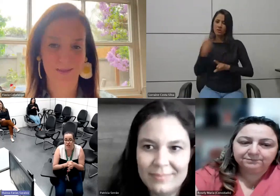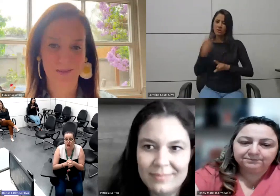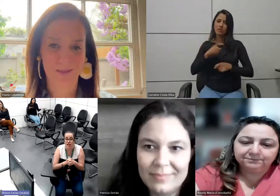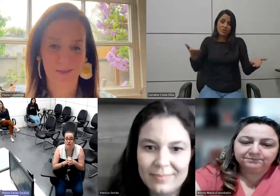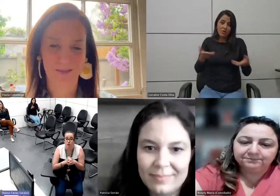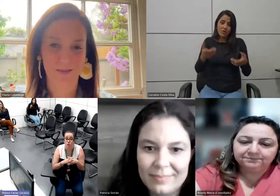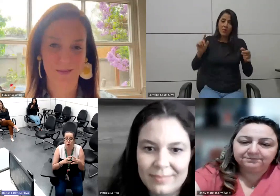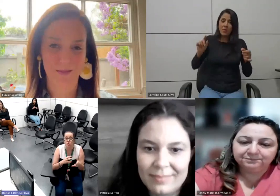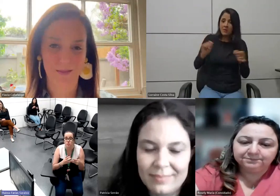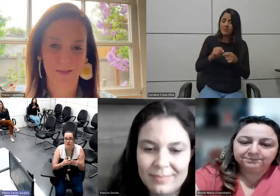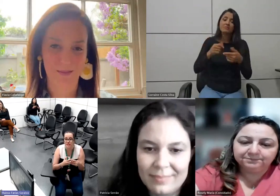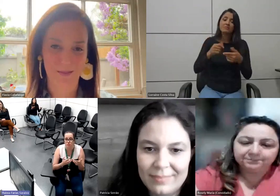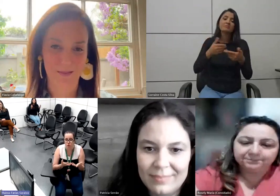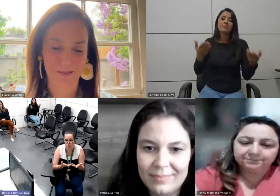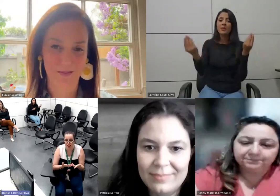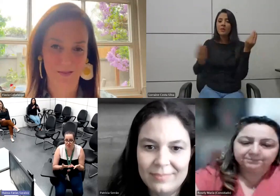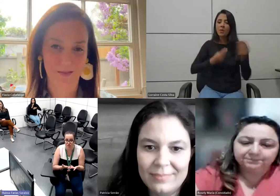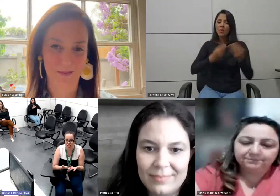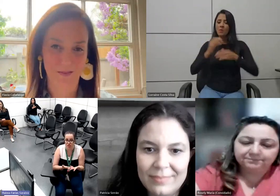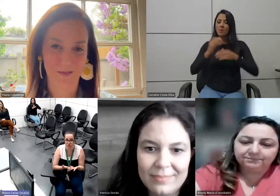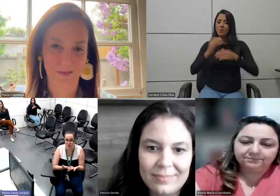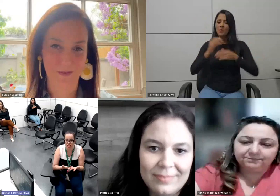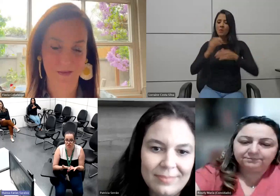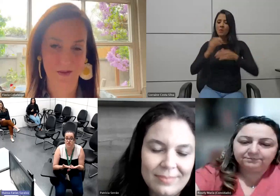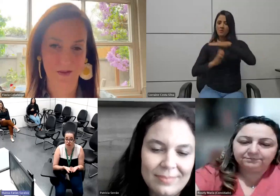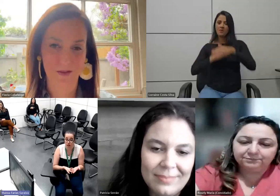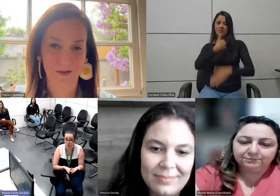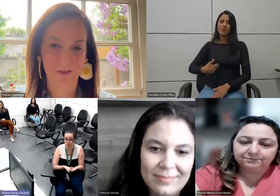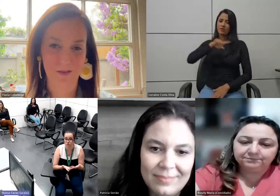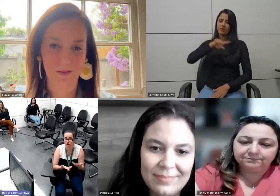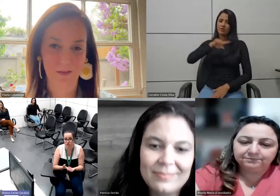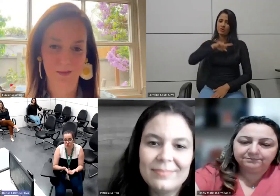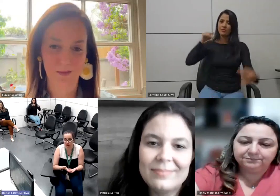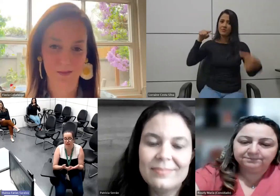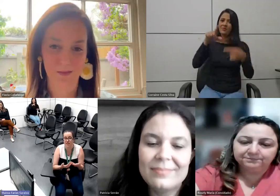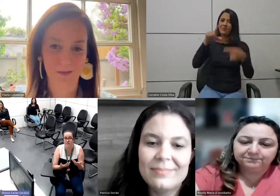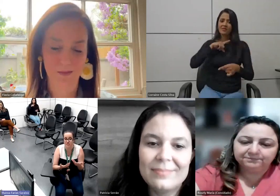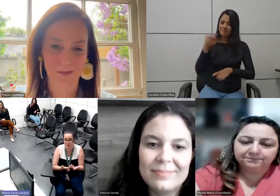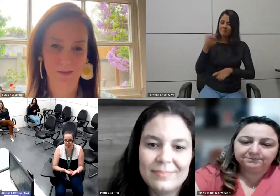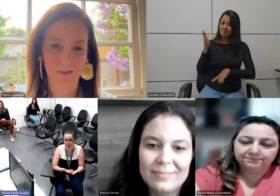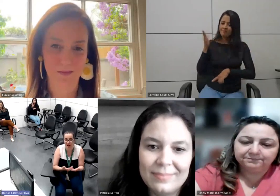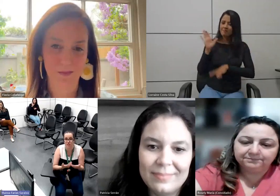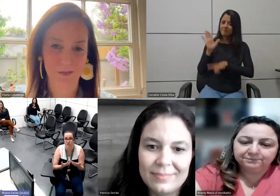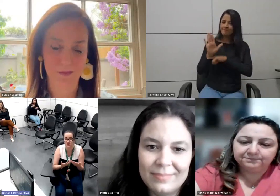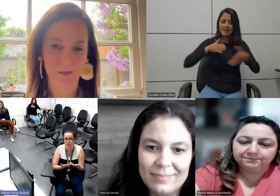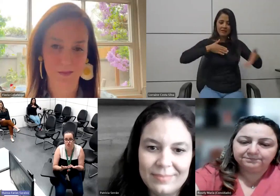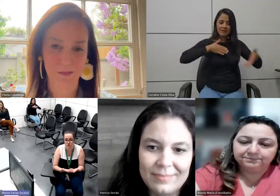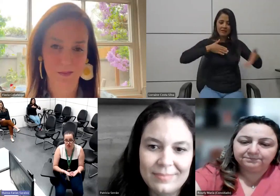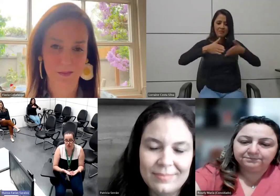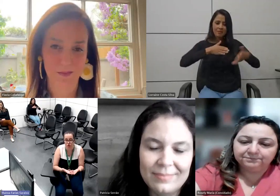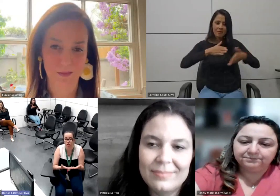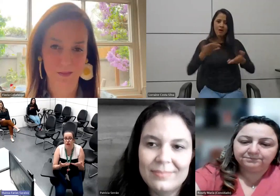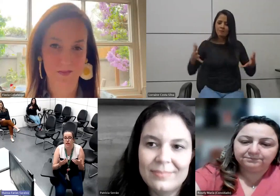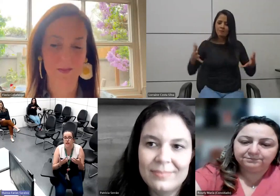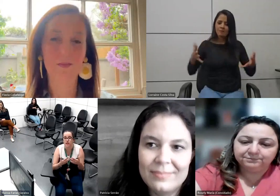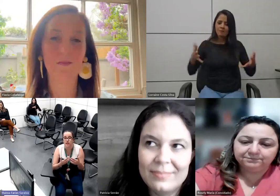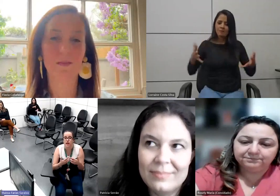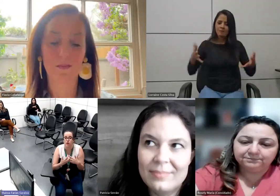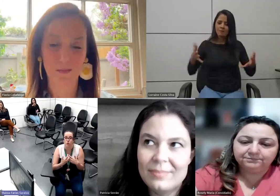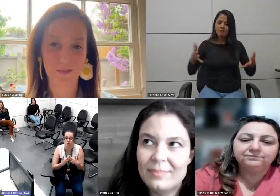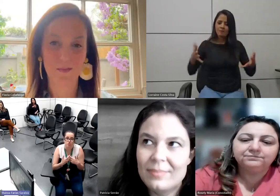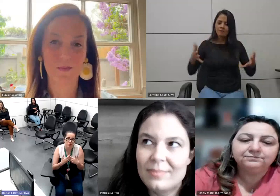agora né então como empresa pública a gente tem essa missão de ajudar nessa acessibilidade nessa inclusão